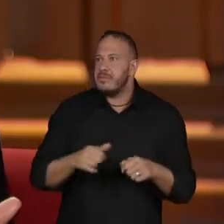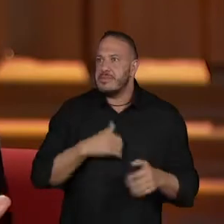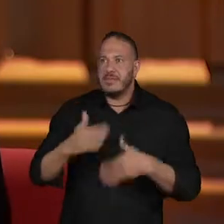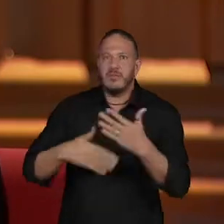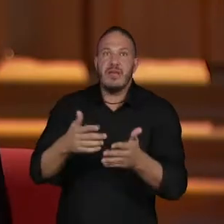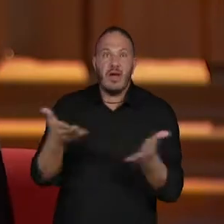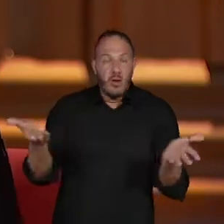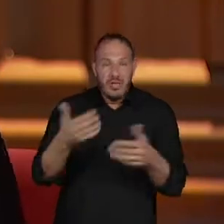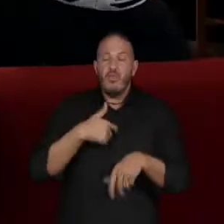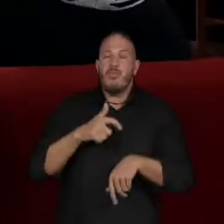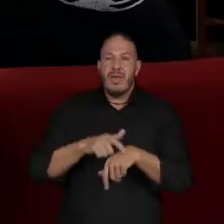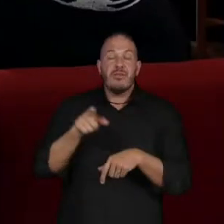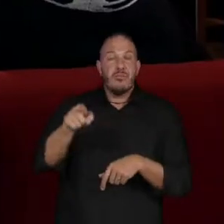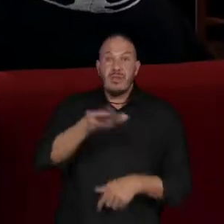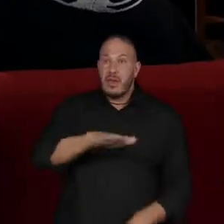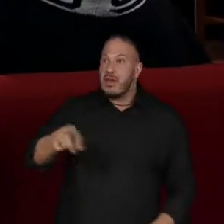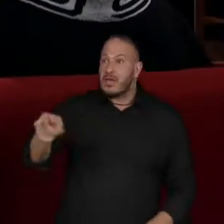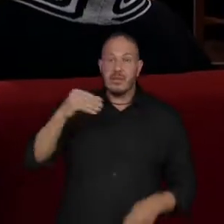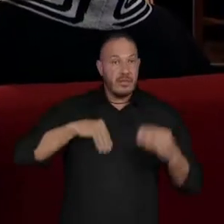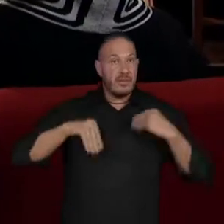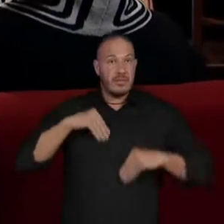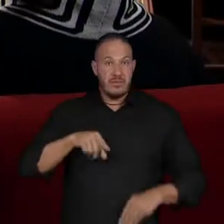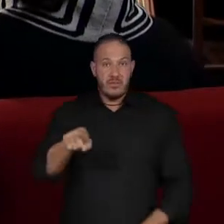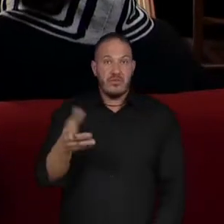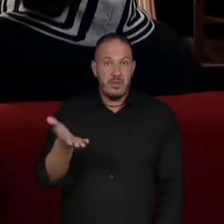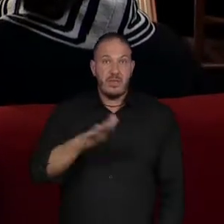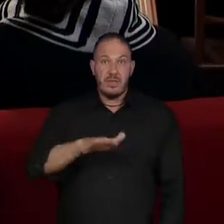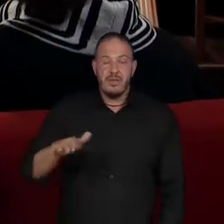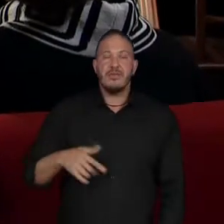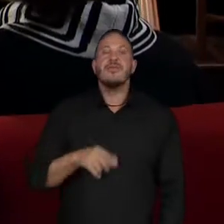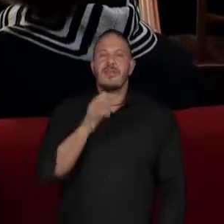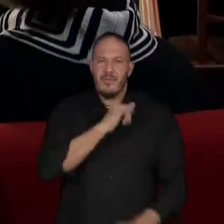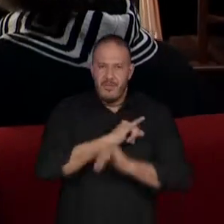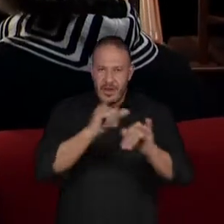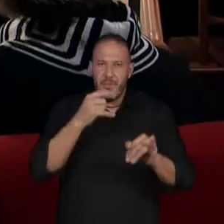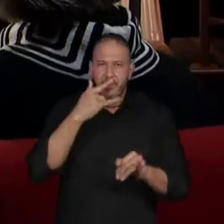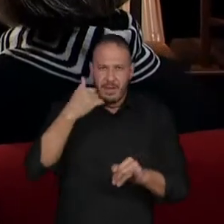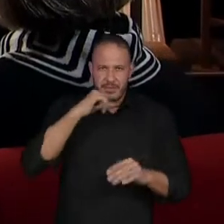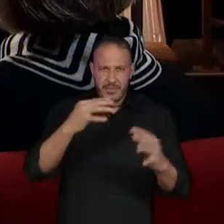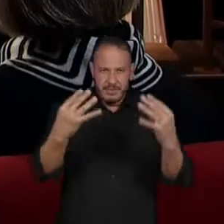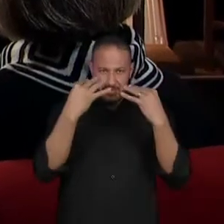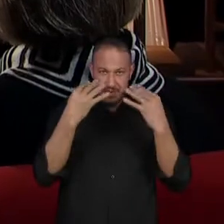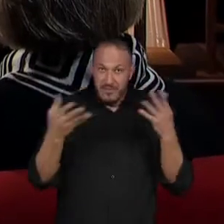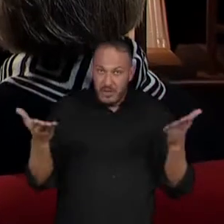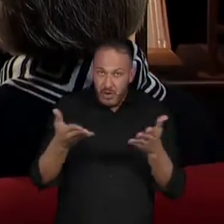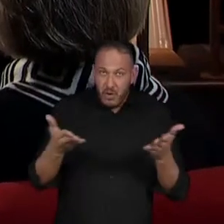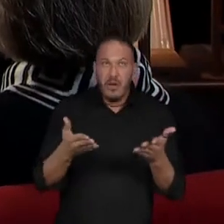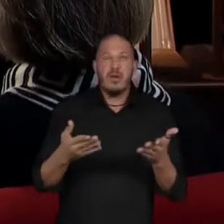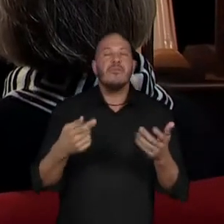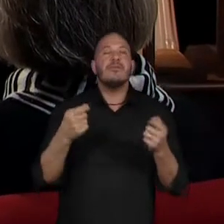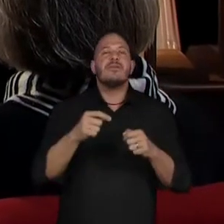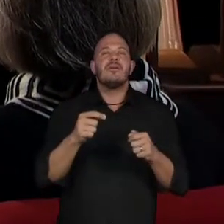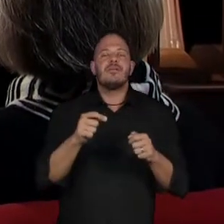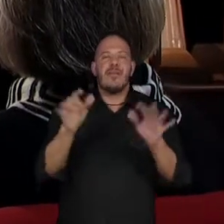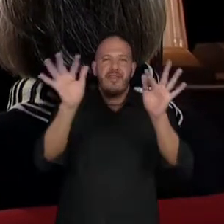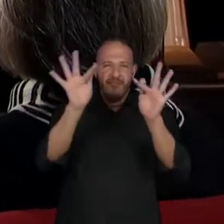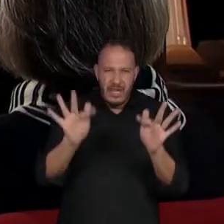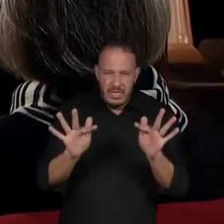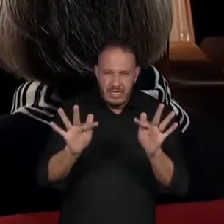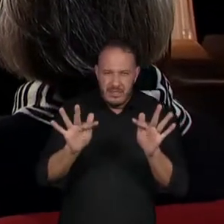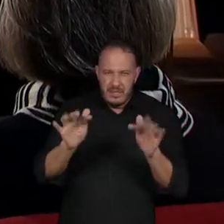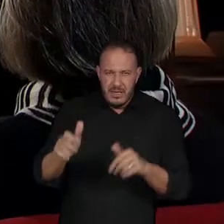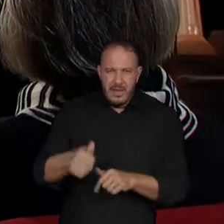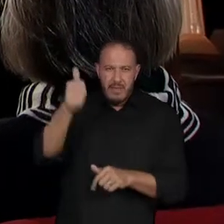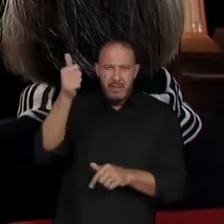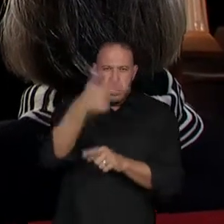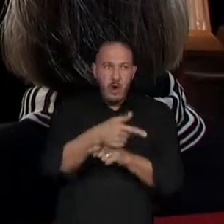respondendo com depressão. O que você está dizendo aos pais que estão nos vendo é que a carga de tem que ser feliz é pior do que tem